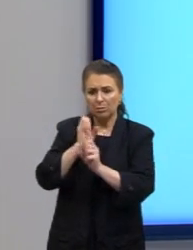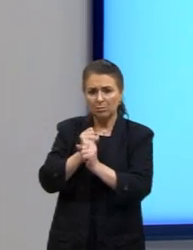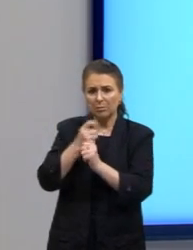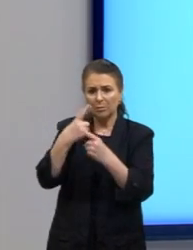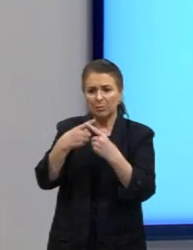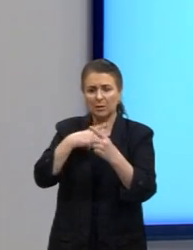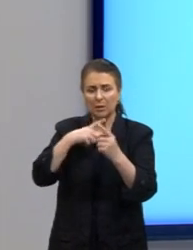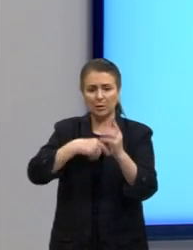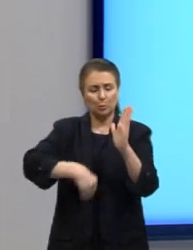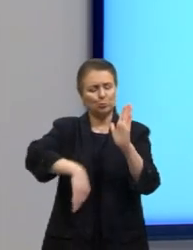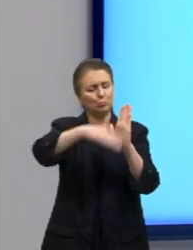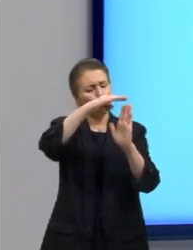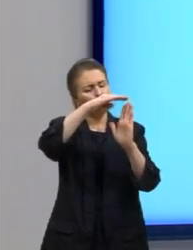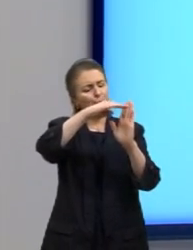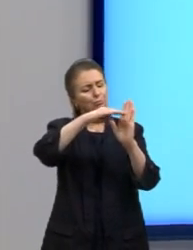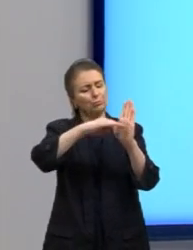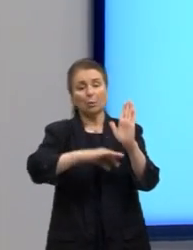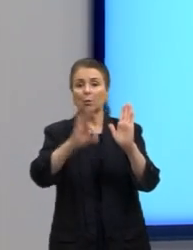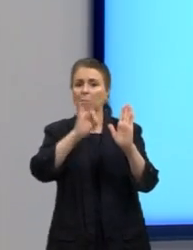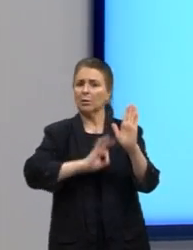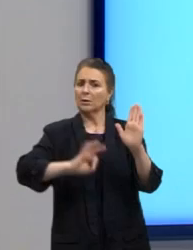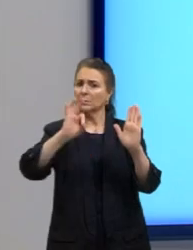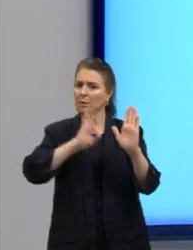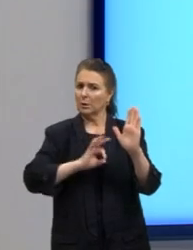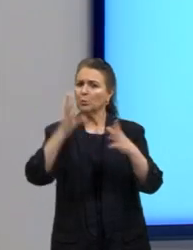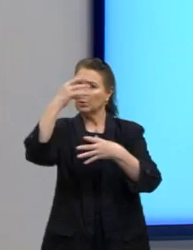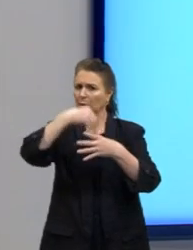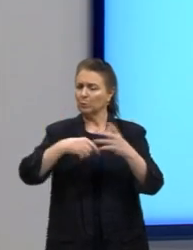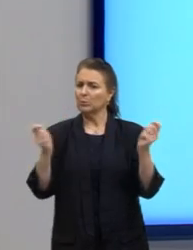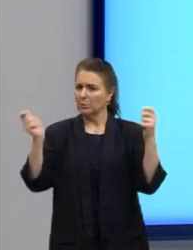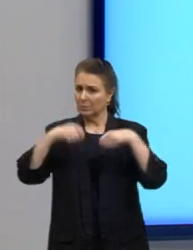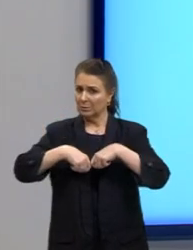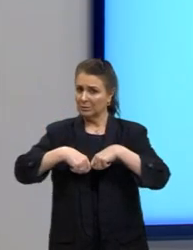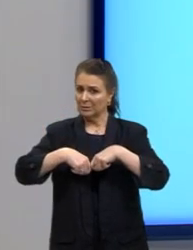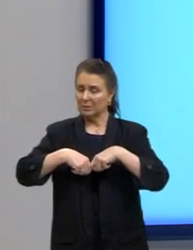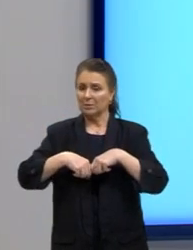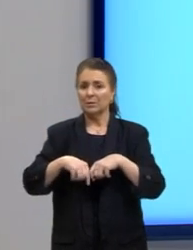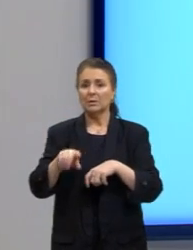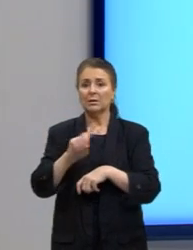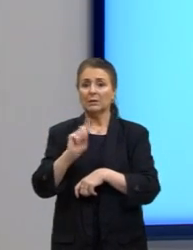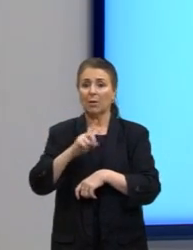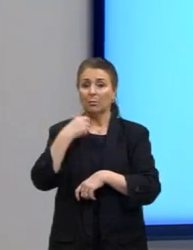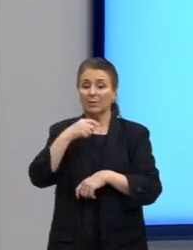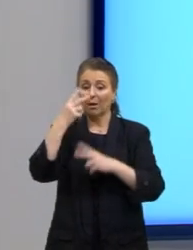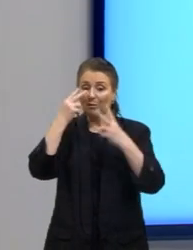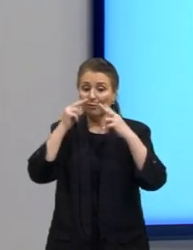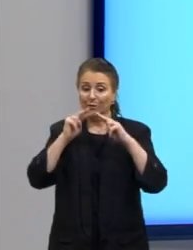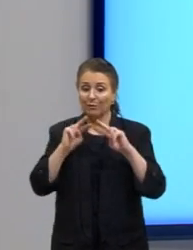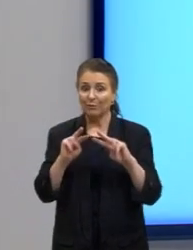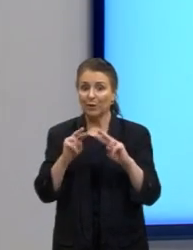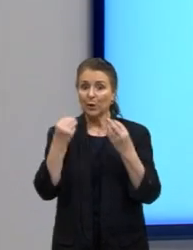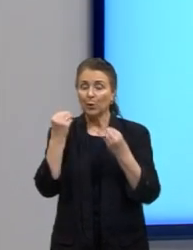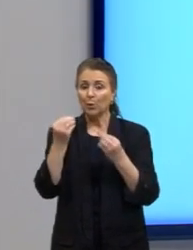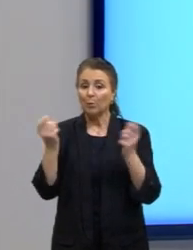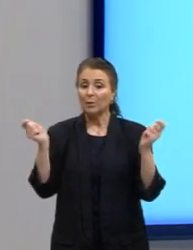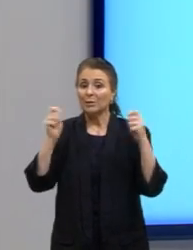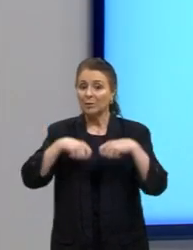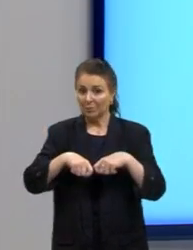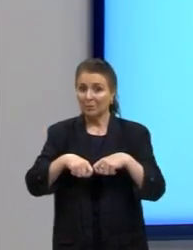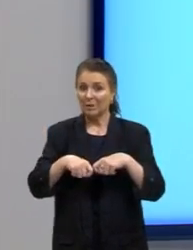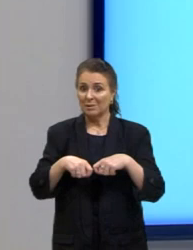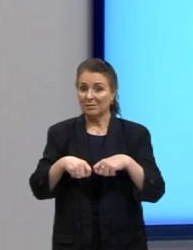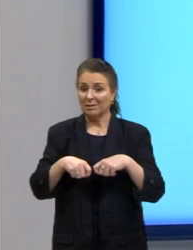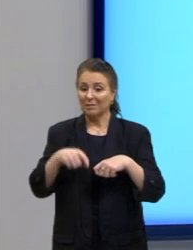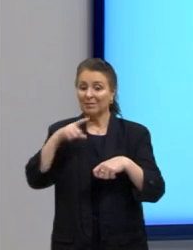todos os itens ali que precisa segundo as competências. Não, não basta isso porque eu preciso enxergar como as competências acontecem,